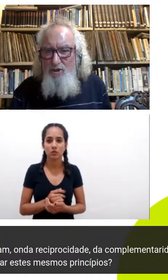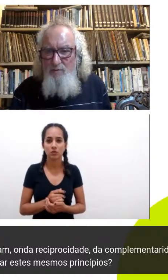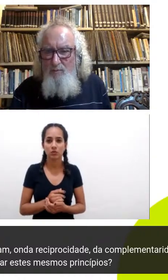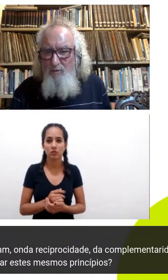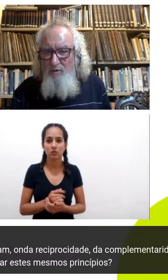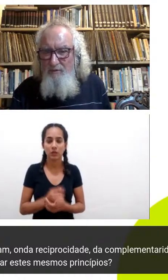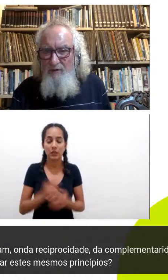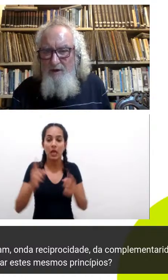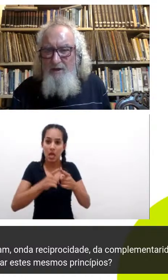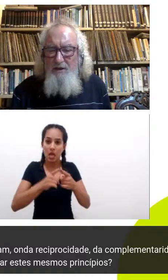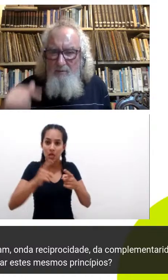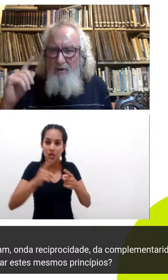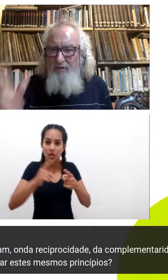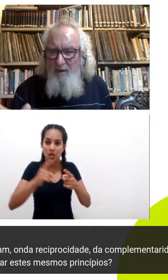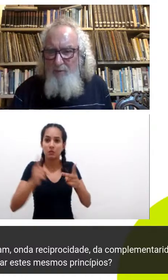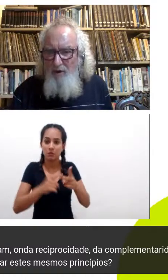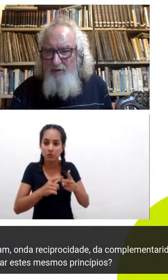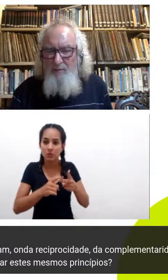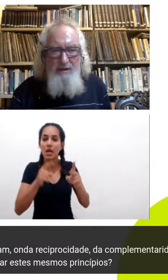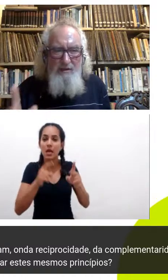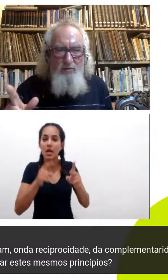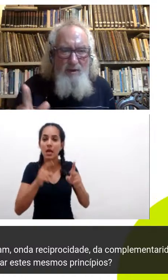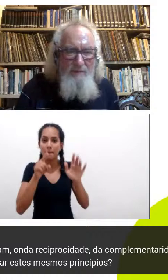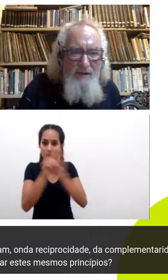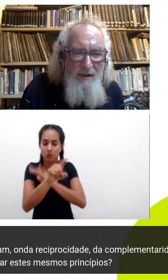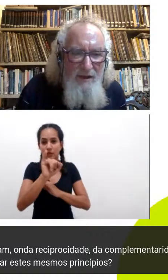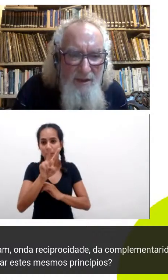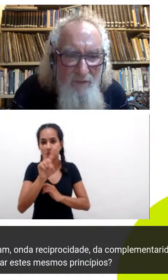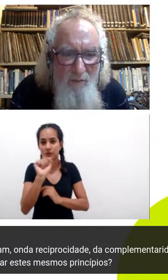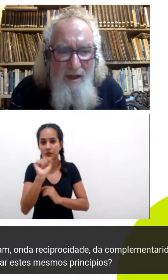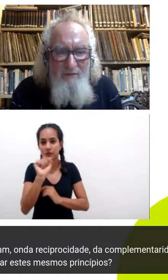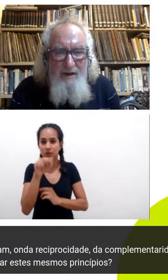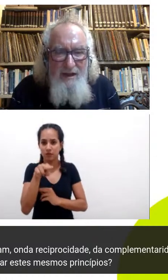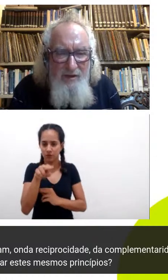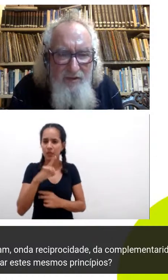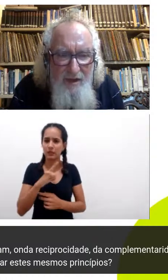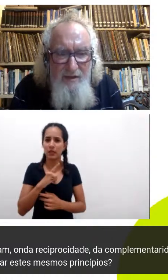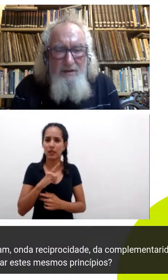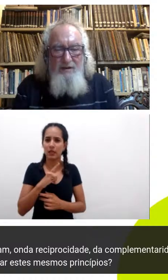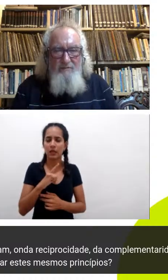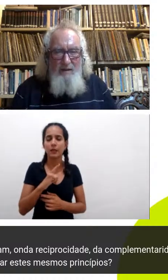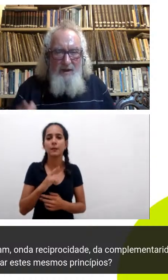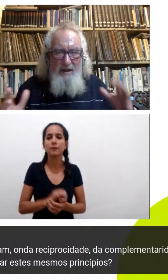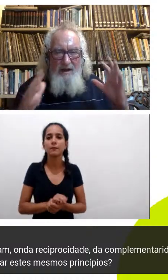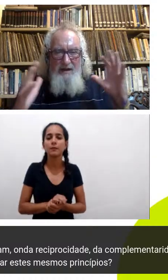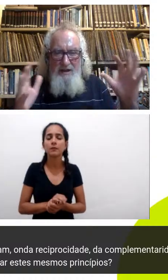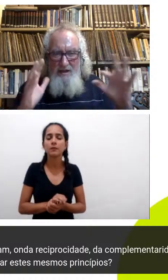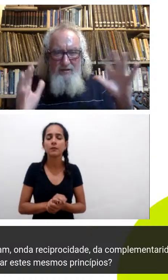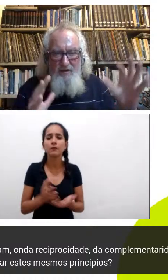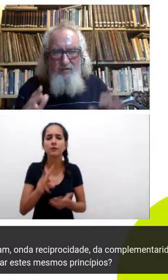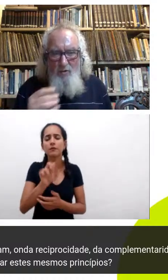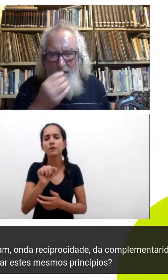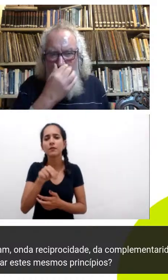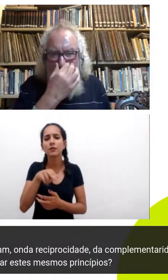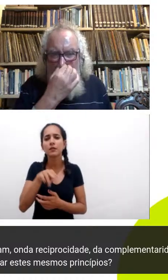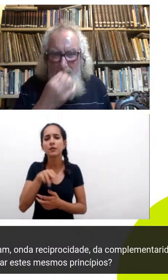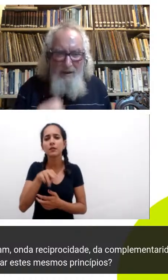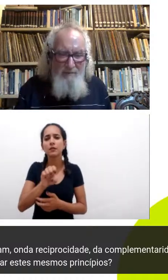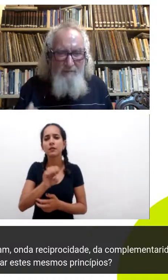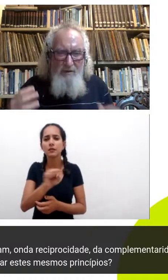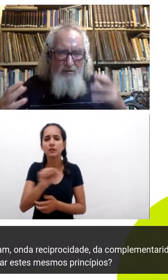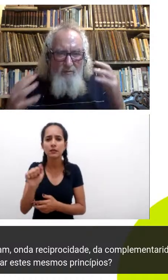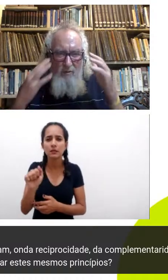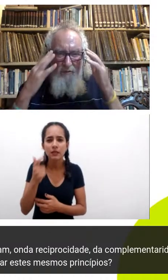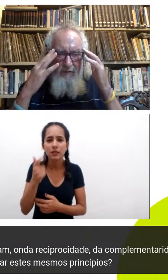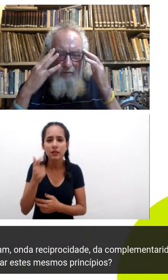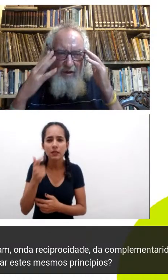Abud pro Ivan pode ser a próxima tá turma então vamos lá Vanessa vai pra aquela linha que vocês tocaram aí